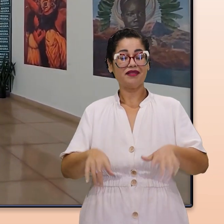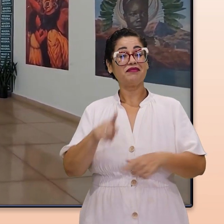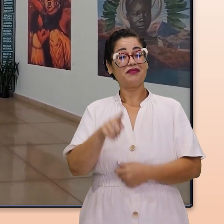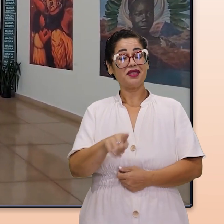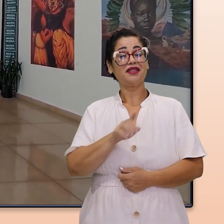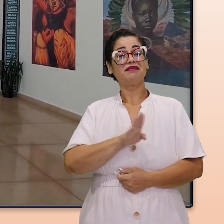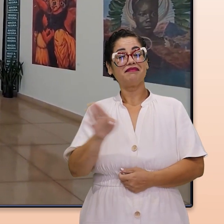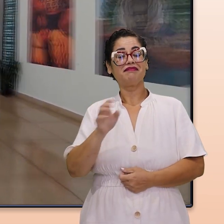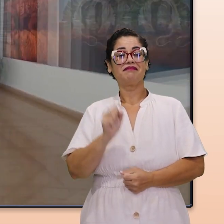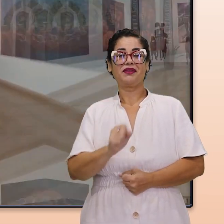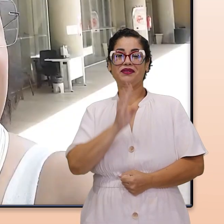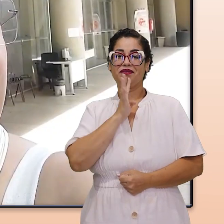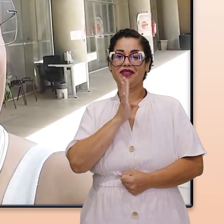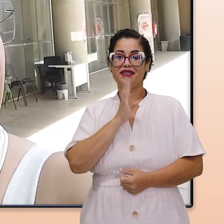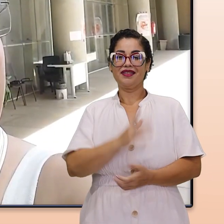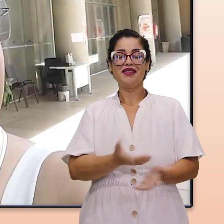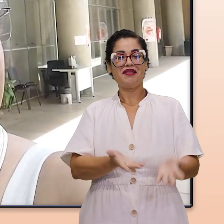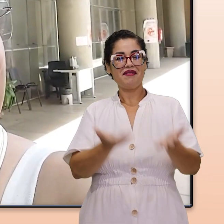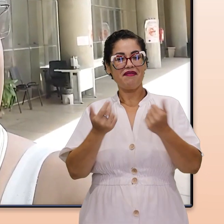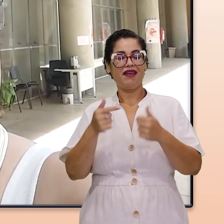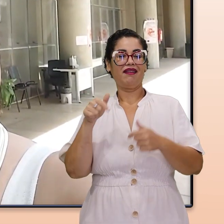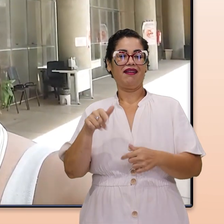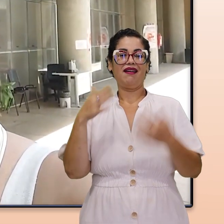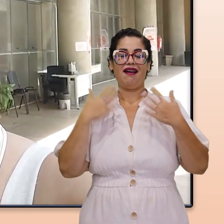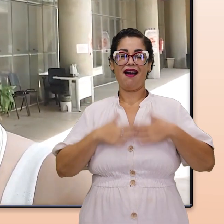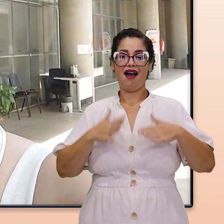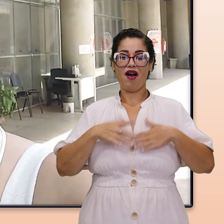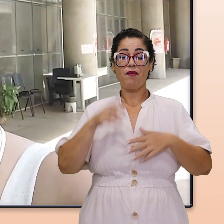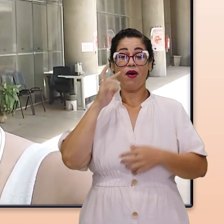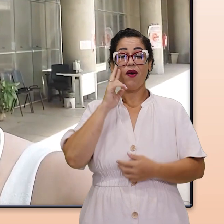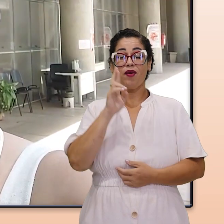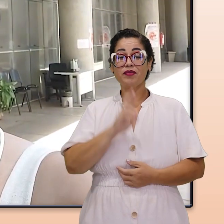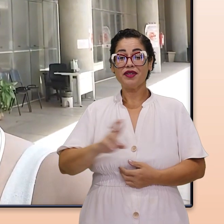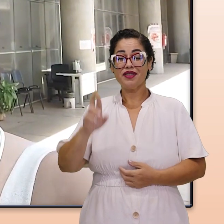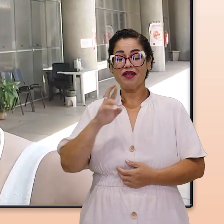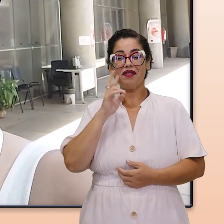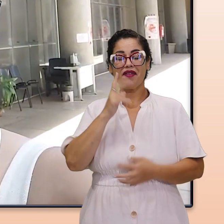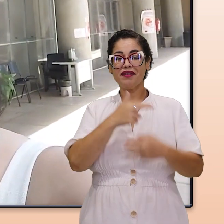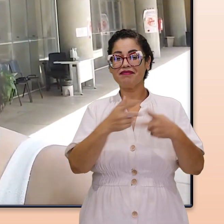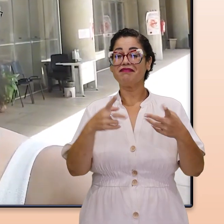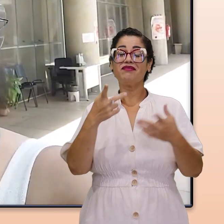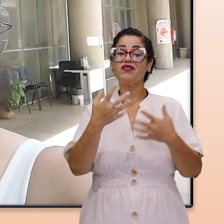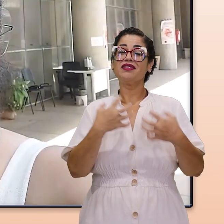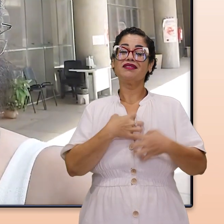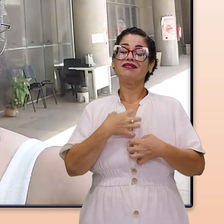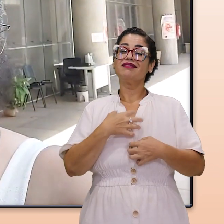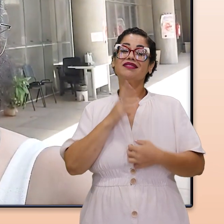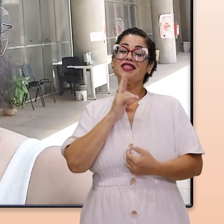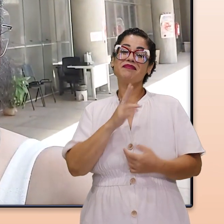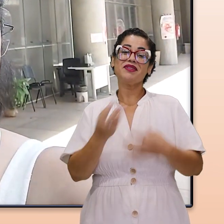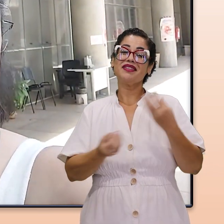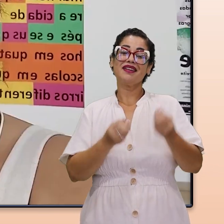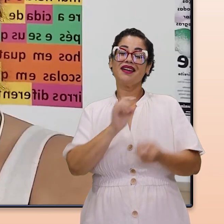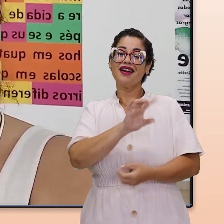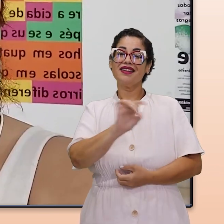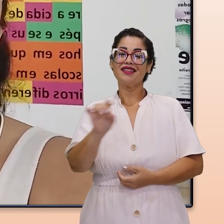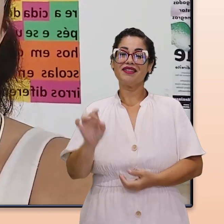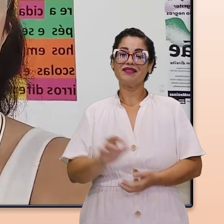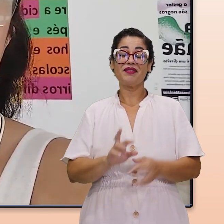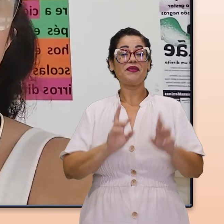você pode conhecer. Venha com calma, observe as obras e veja como você reage a cada uma delas.